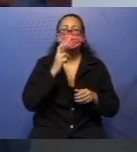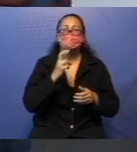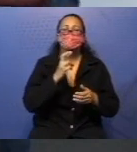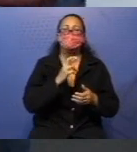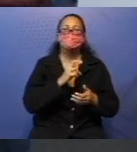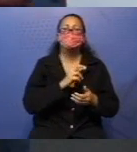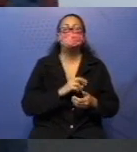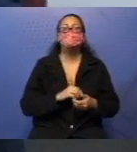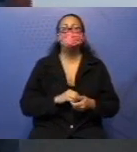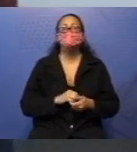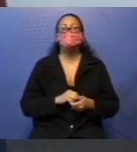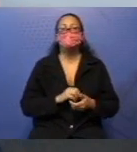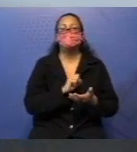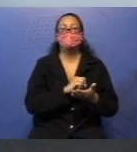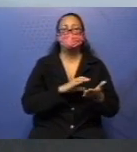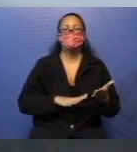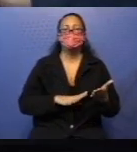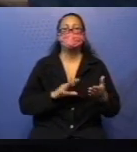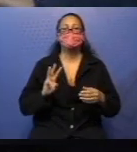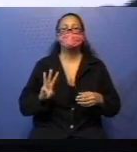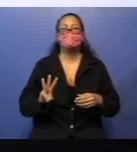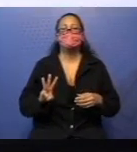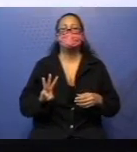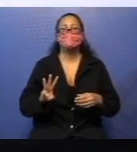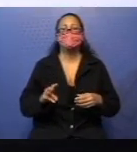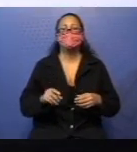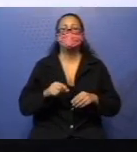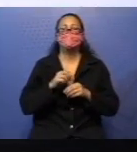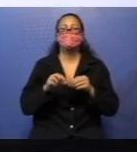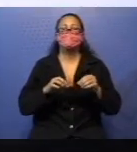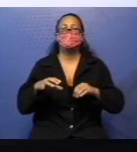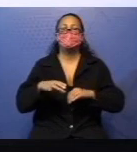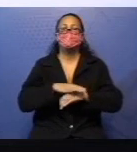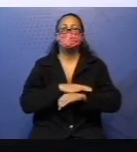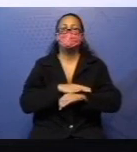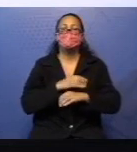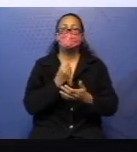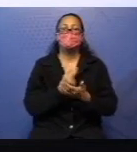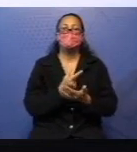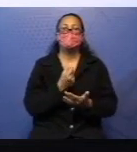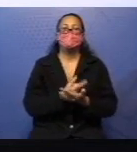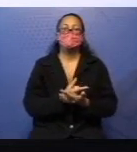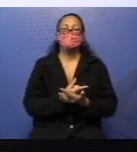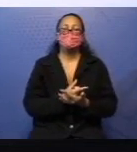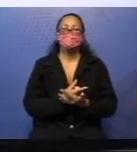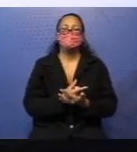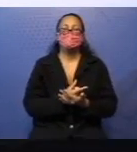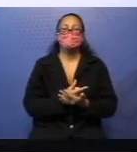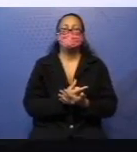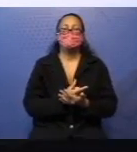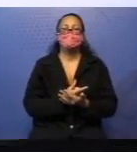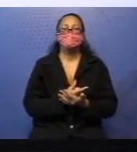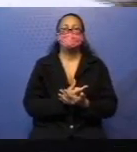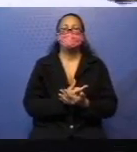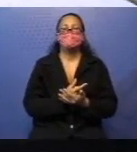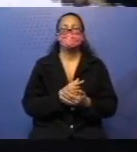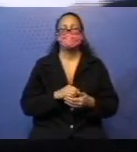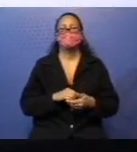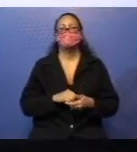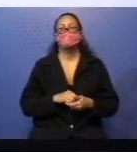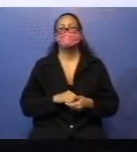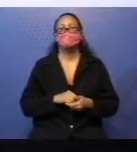bonitinho. Olha lá, atividade 3. O tênis que a garota comprou. Lembra que ela estava tentando guardar dinheiro para comprar um tênis?